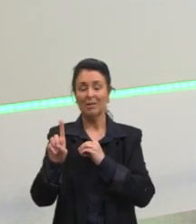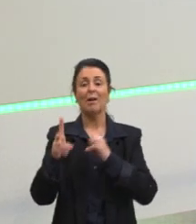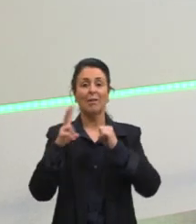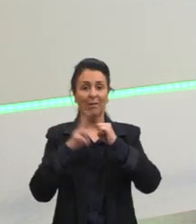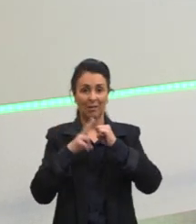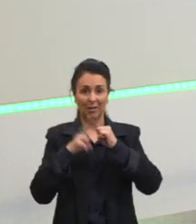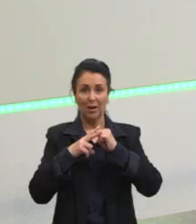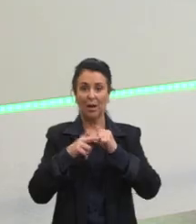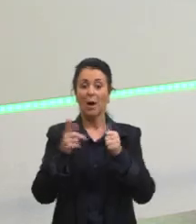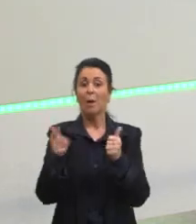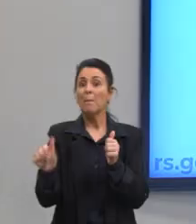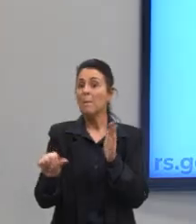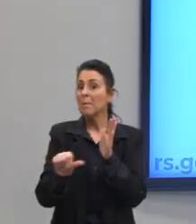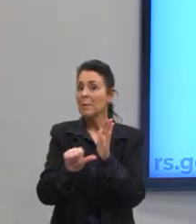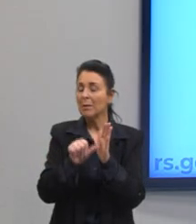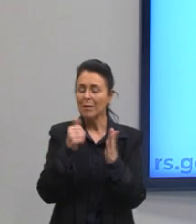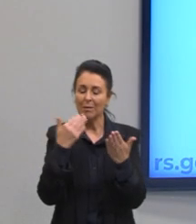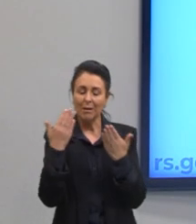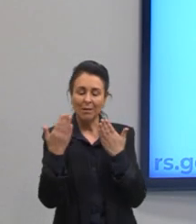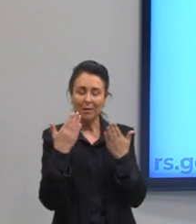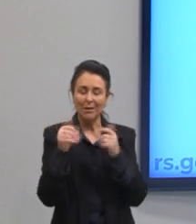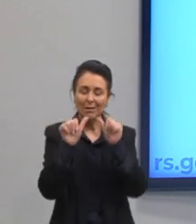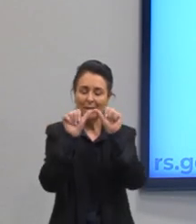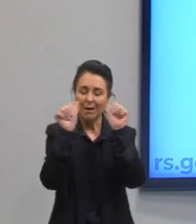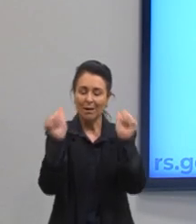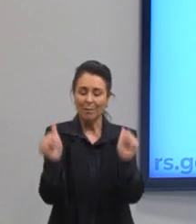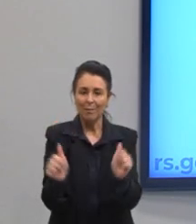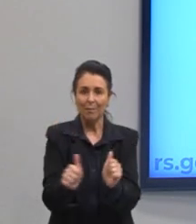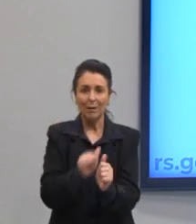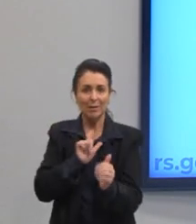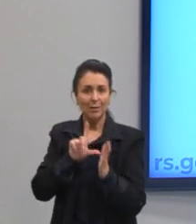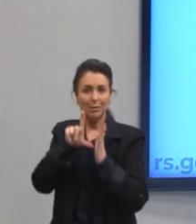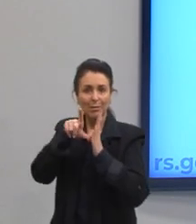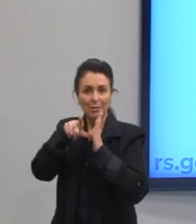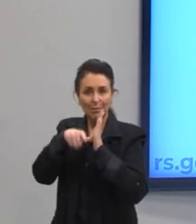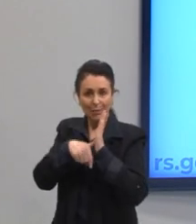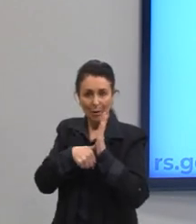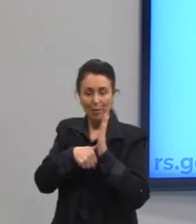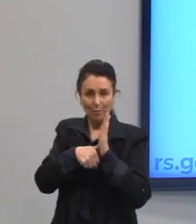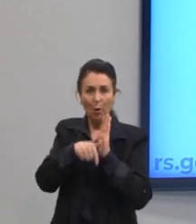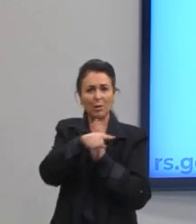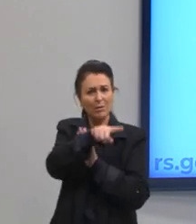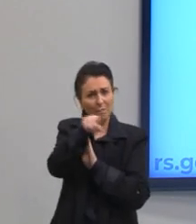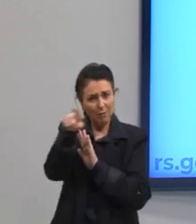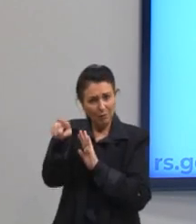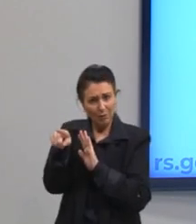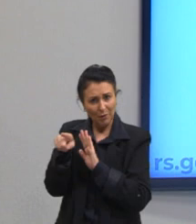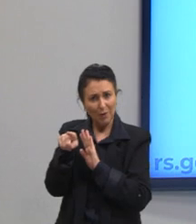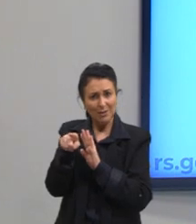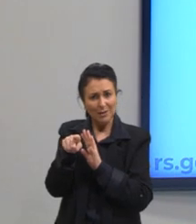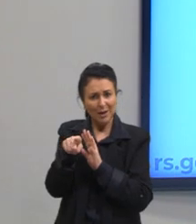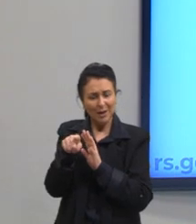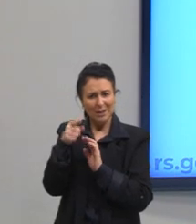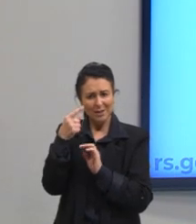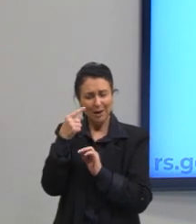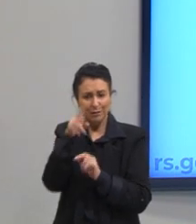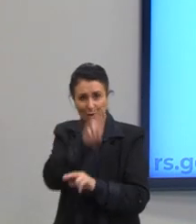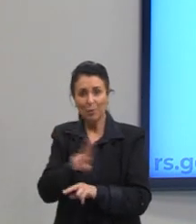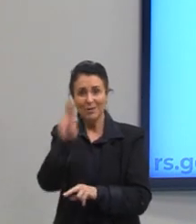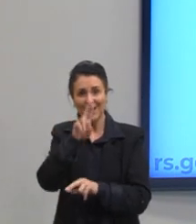analise a imagem, depois sim você vai para a linguagem verbal.